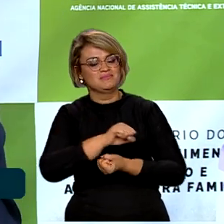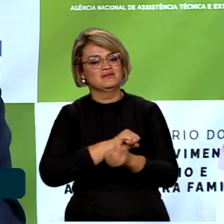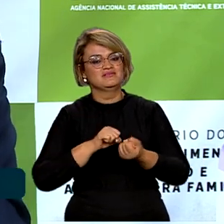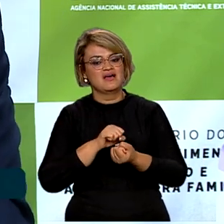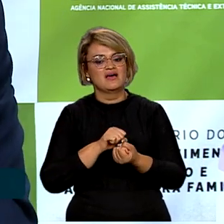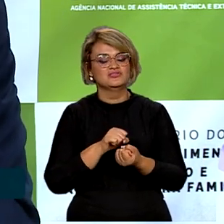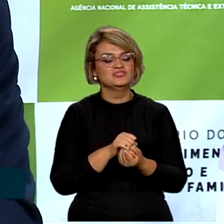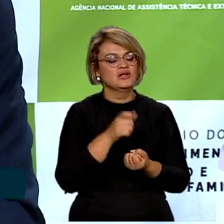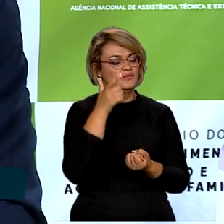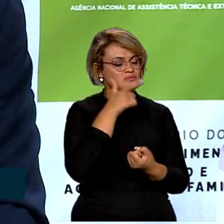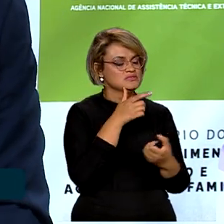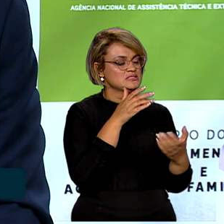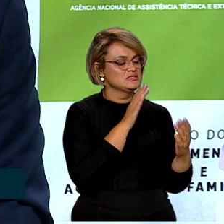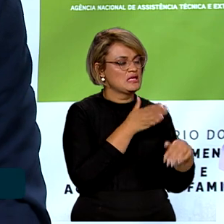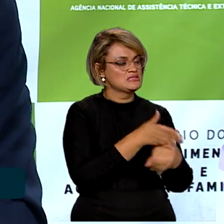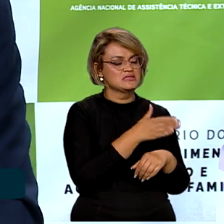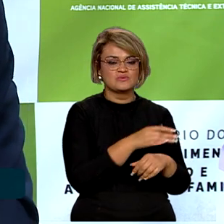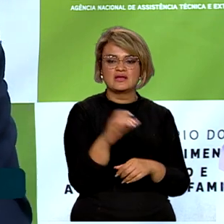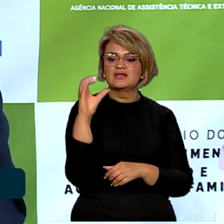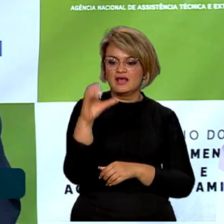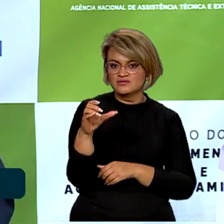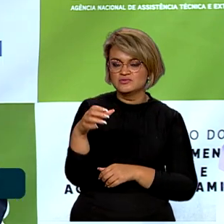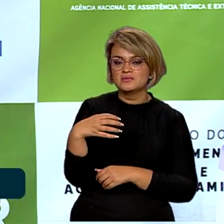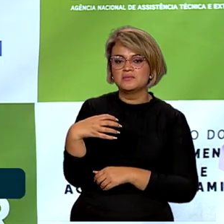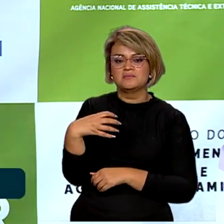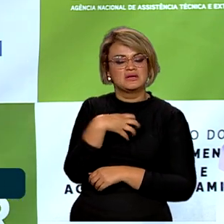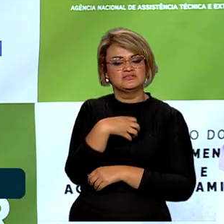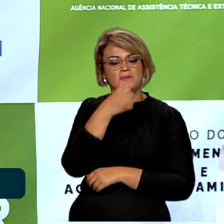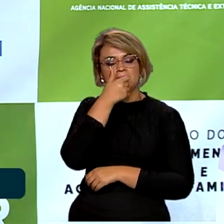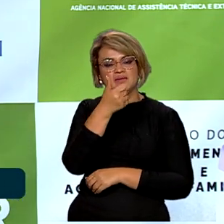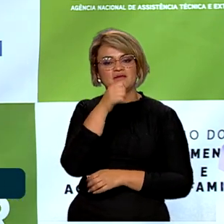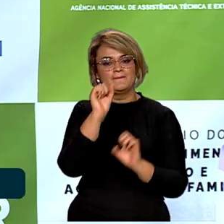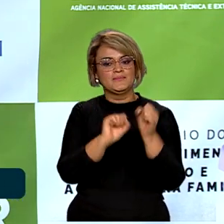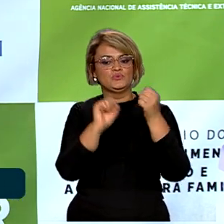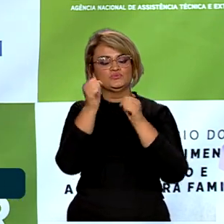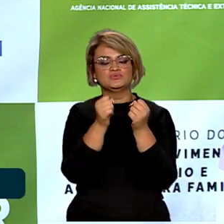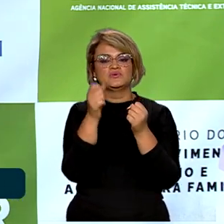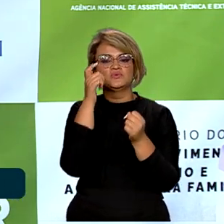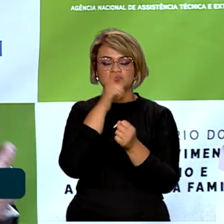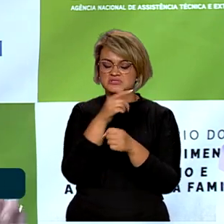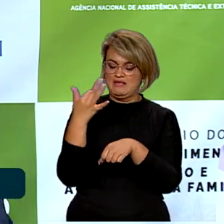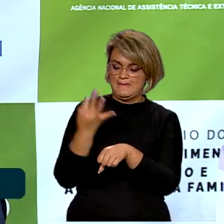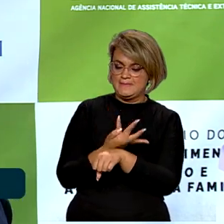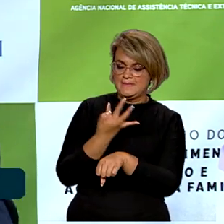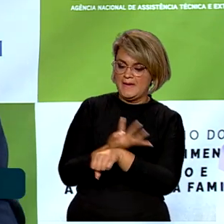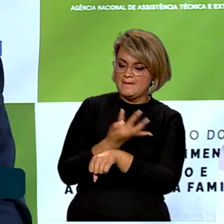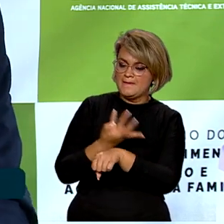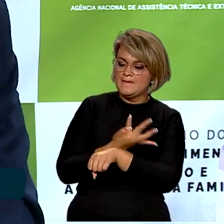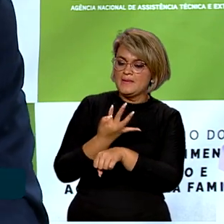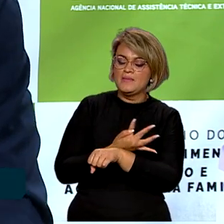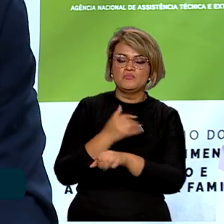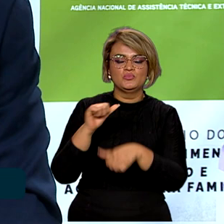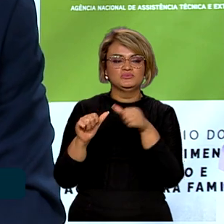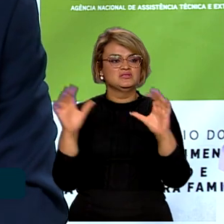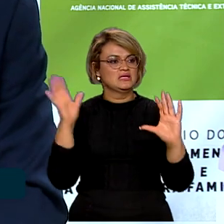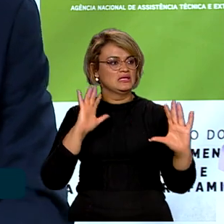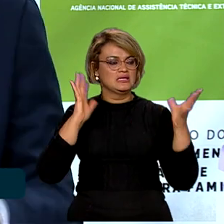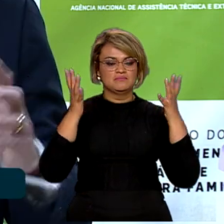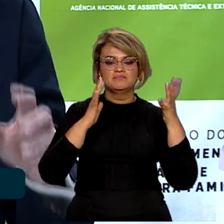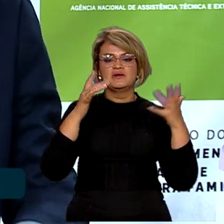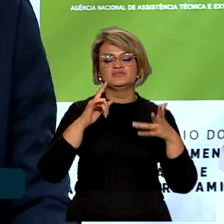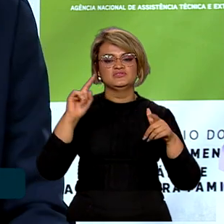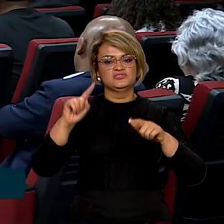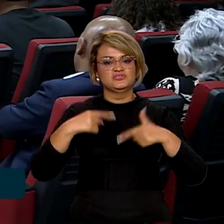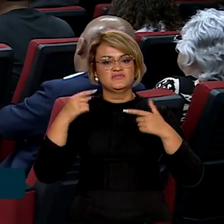acesso a linhas de crédito para melhorar a produtividade e aumentar a resiliência às mudanças climáticas e os